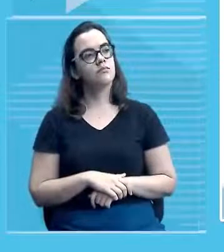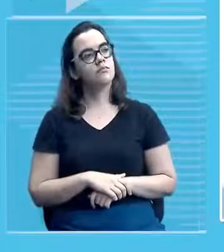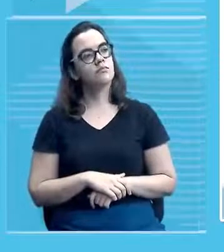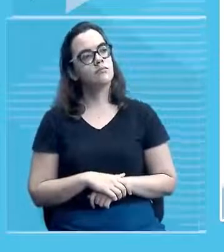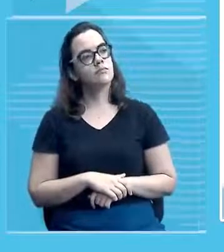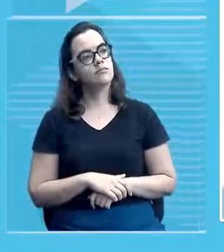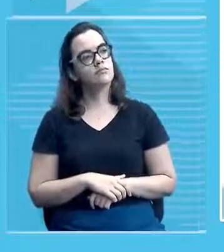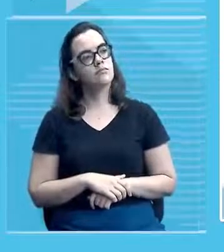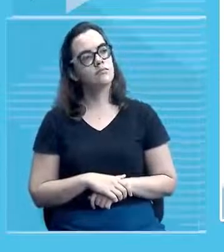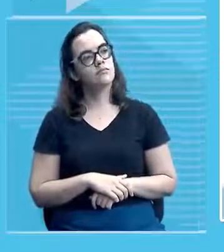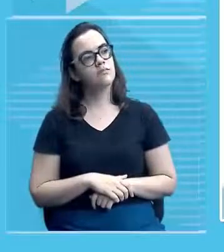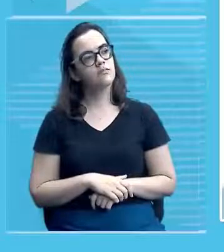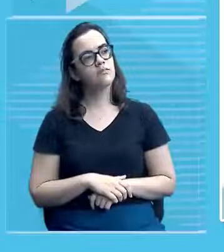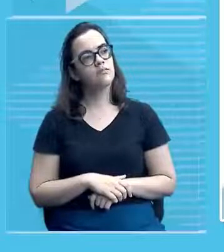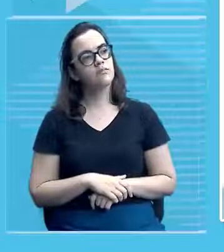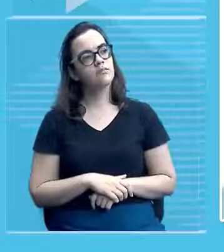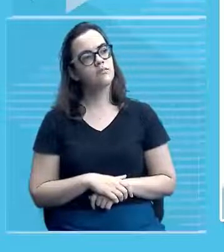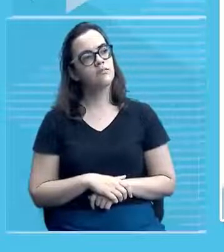que mostra né?